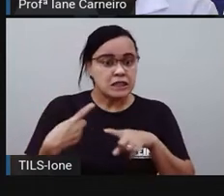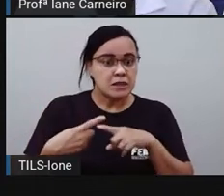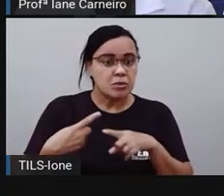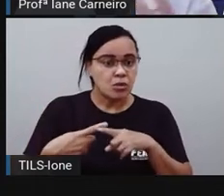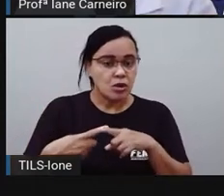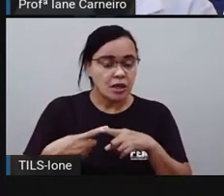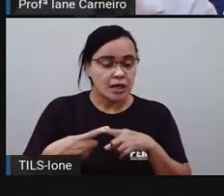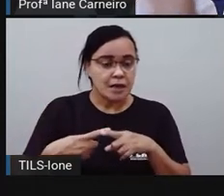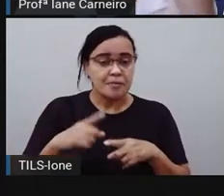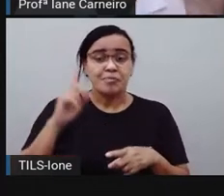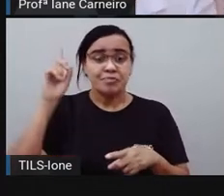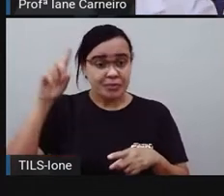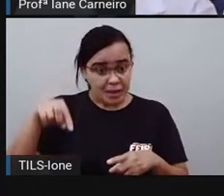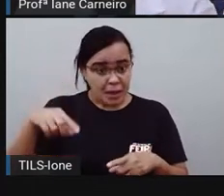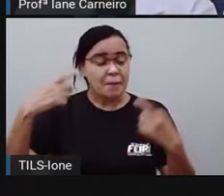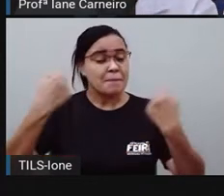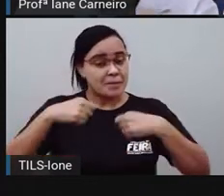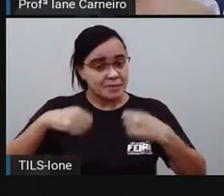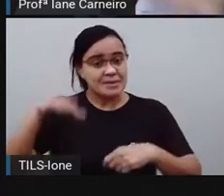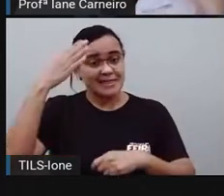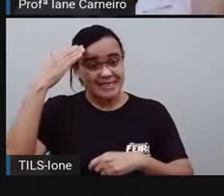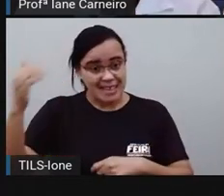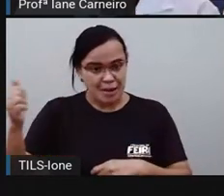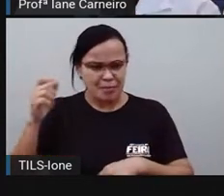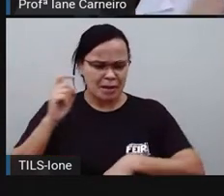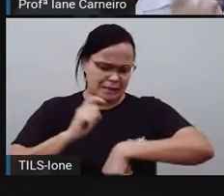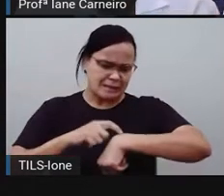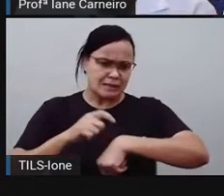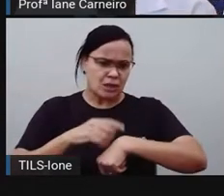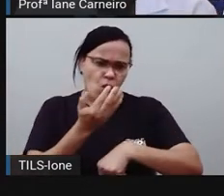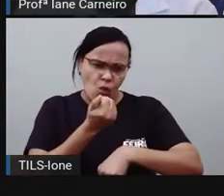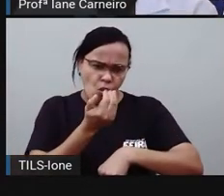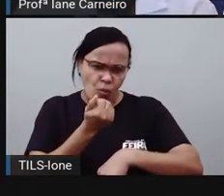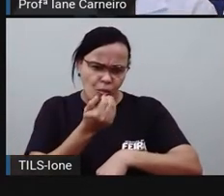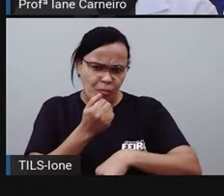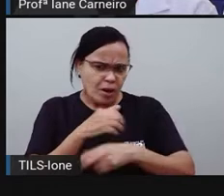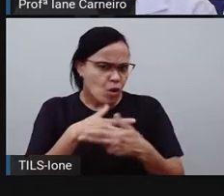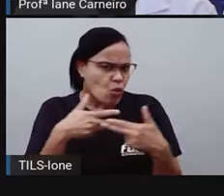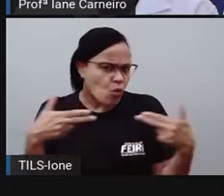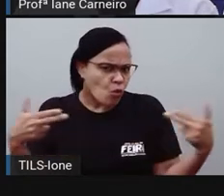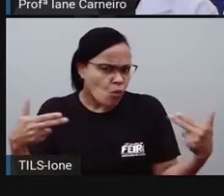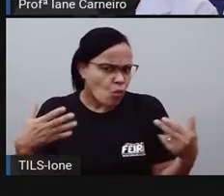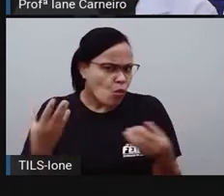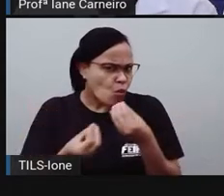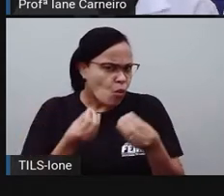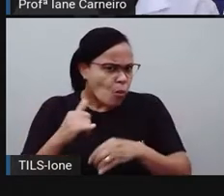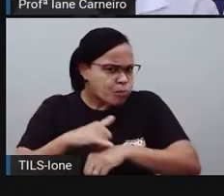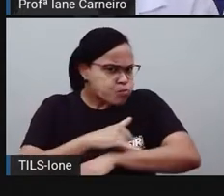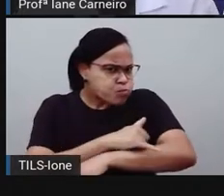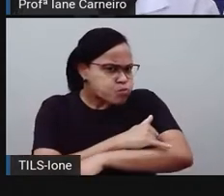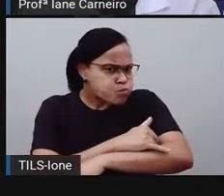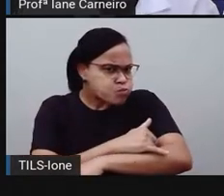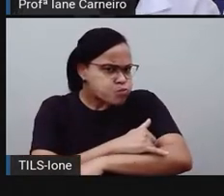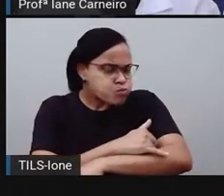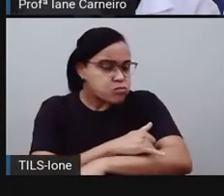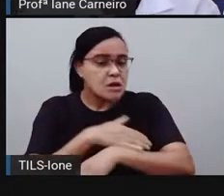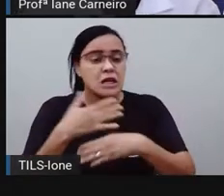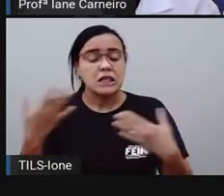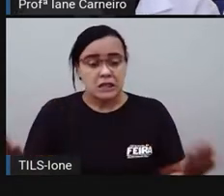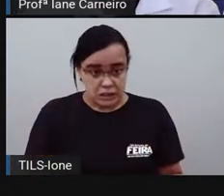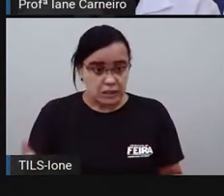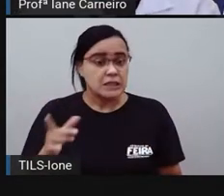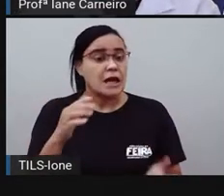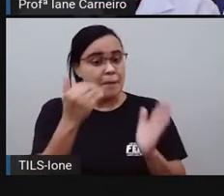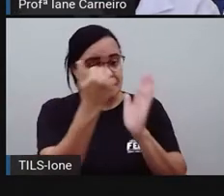E aí fala, quanto é que você comendo uma panqueca, quanto de calorias você tá ingerindo, né? Isso é um dado importante. Nem toda receita